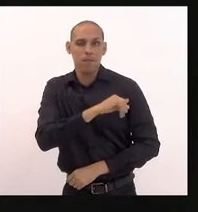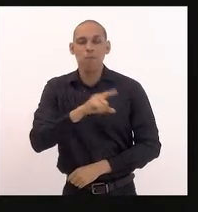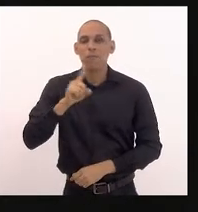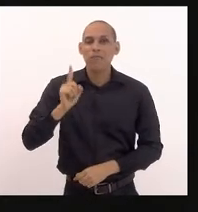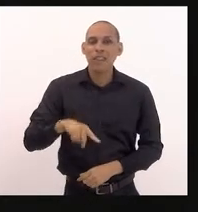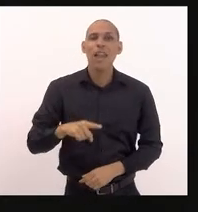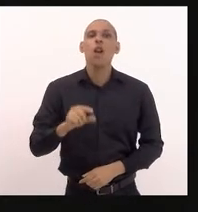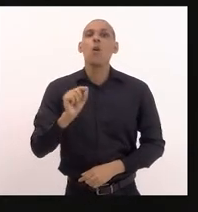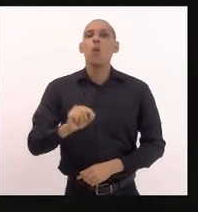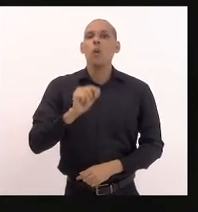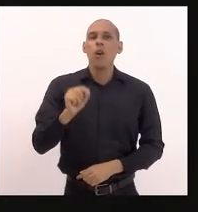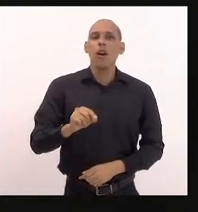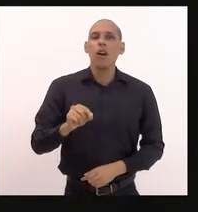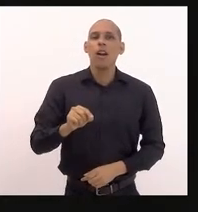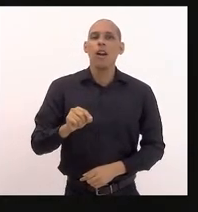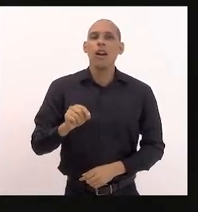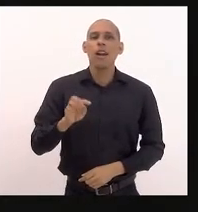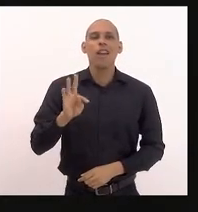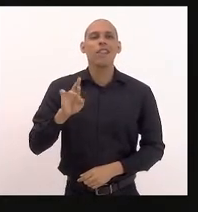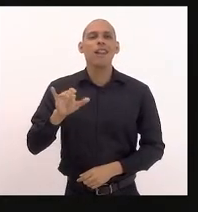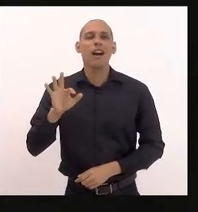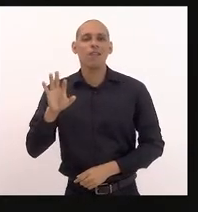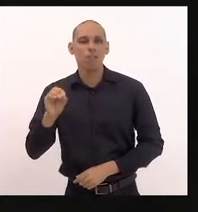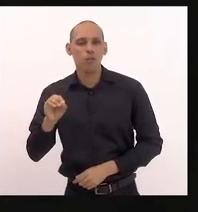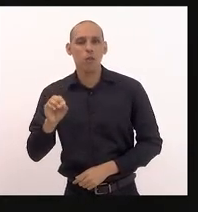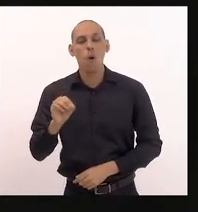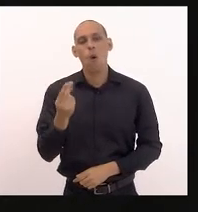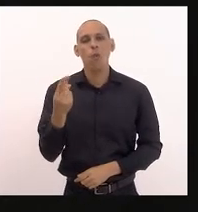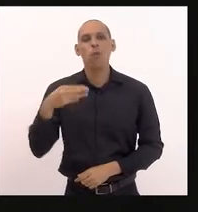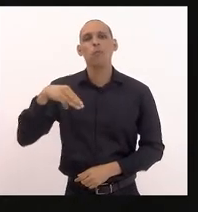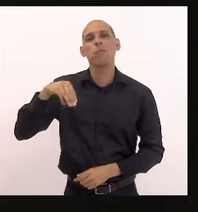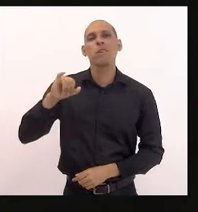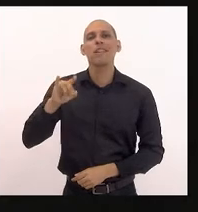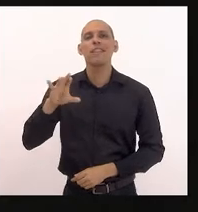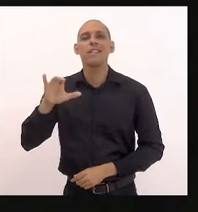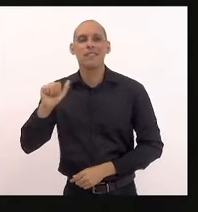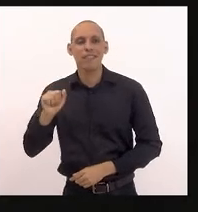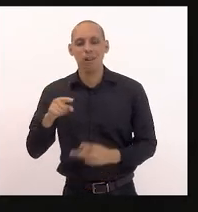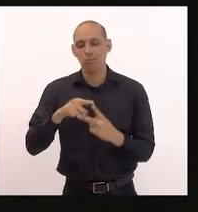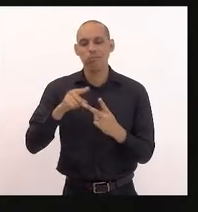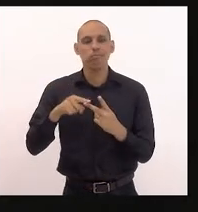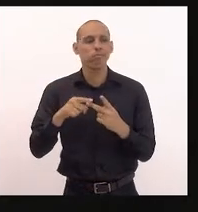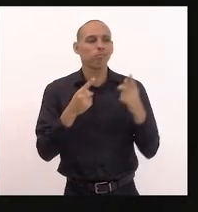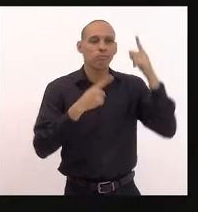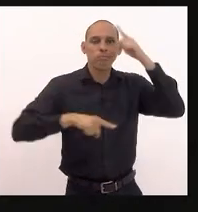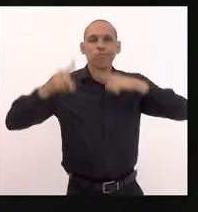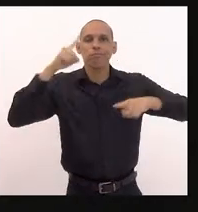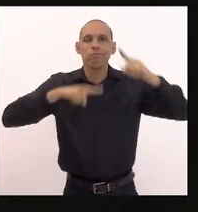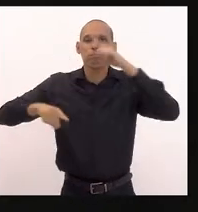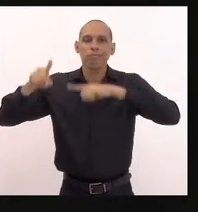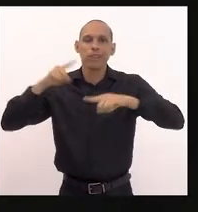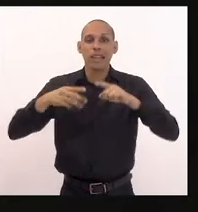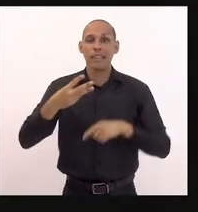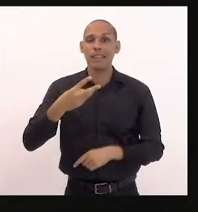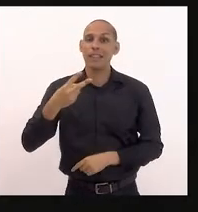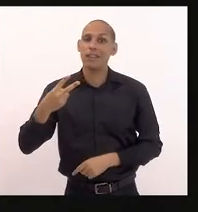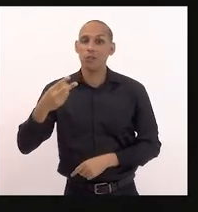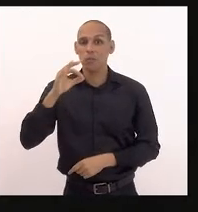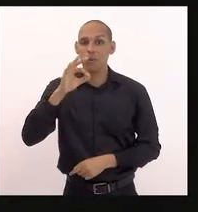dominados ou pelo tráfico ou pela milícia 32% dos bairros